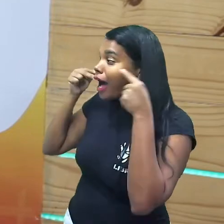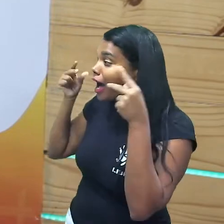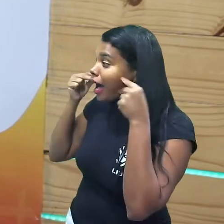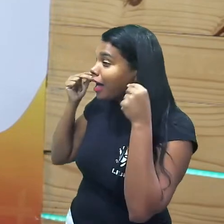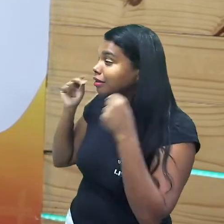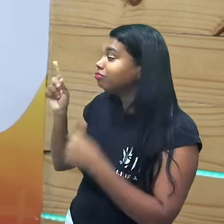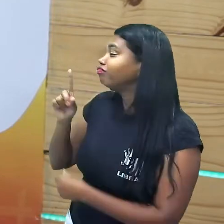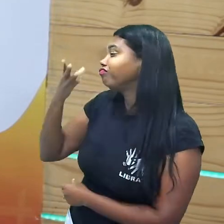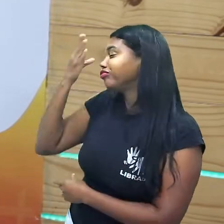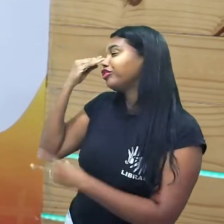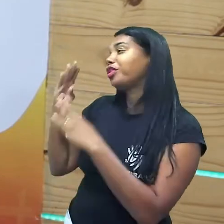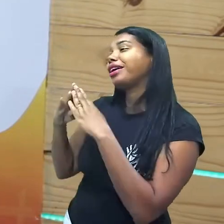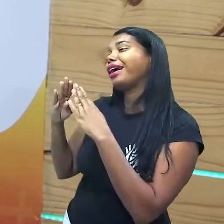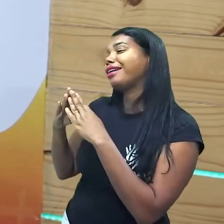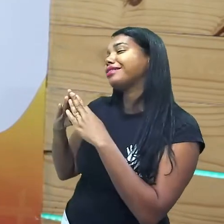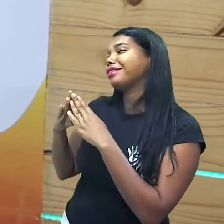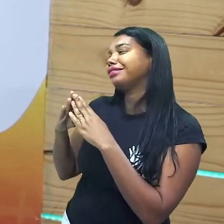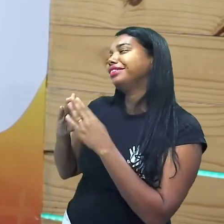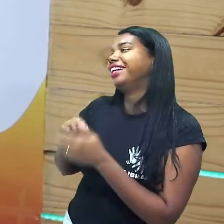seu gato